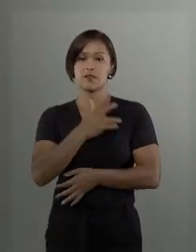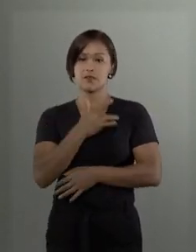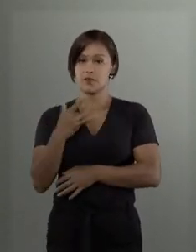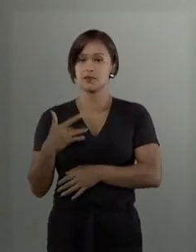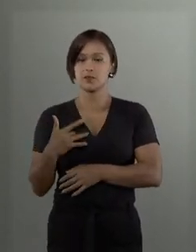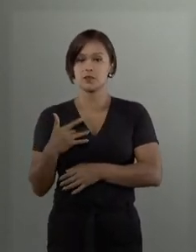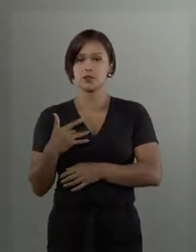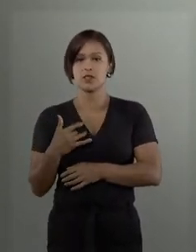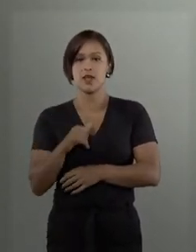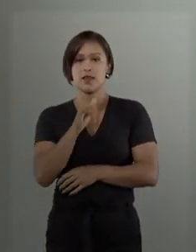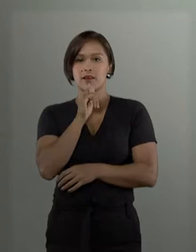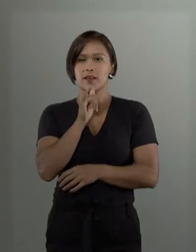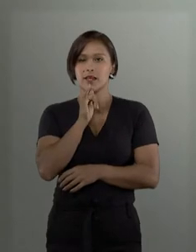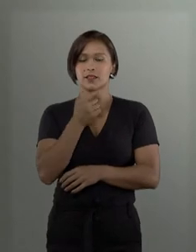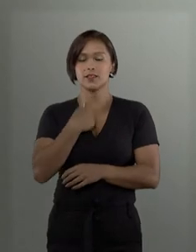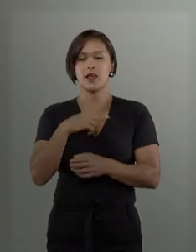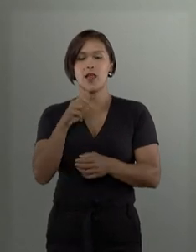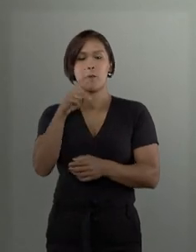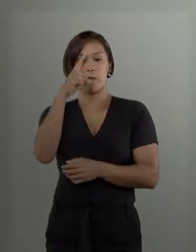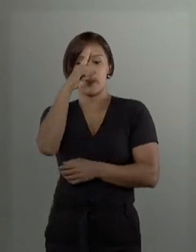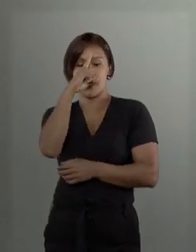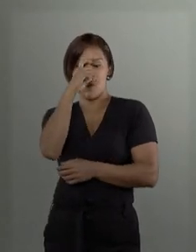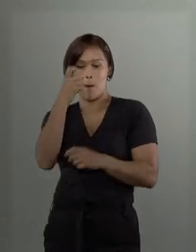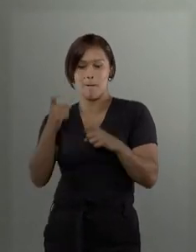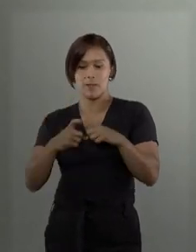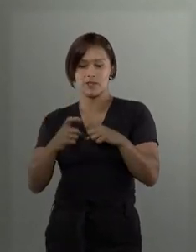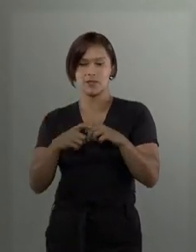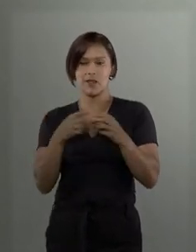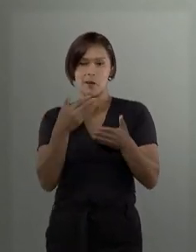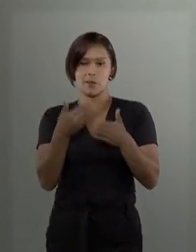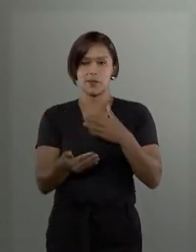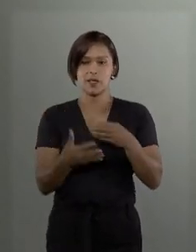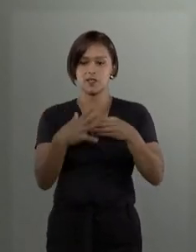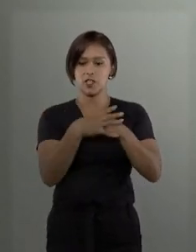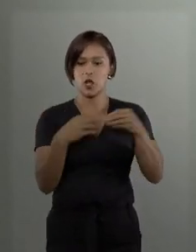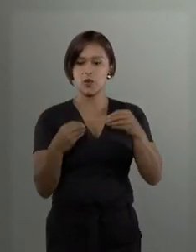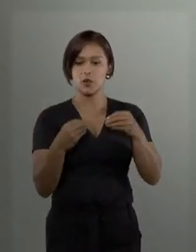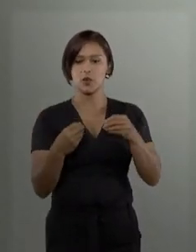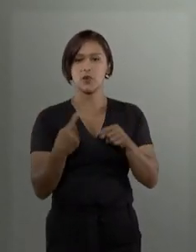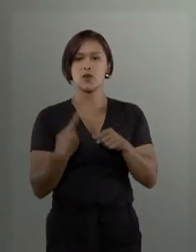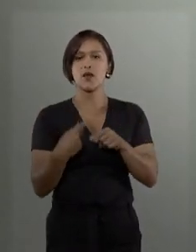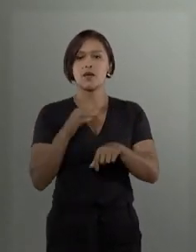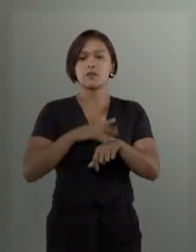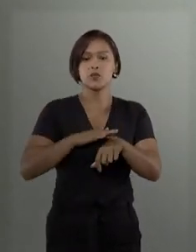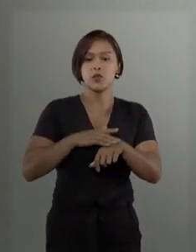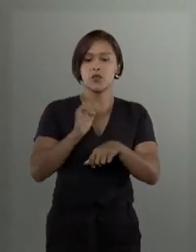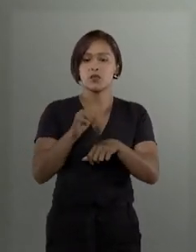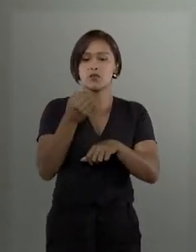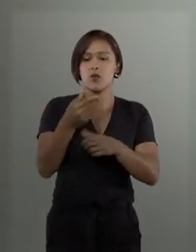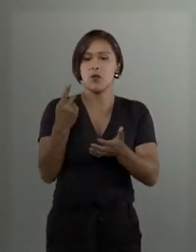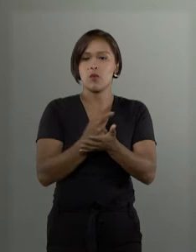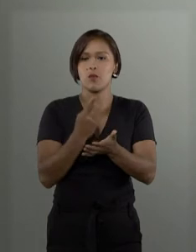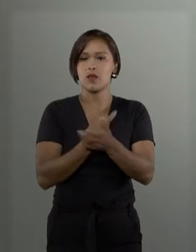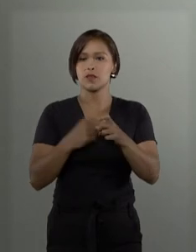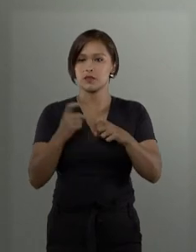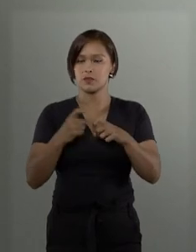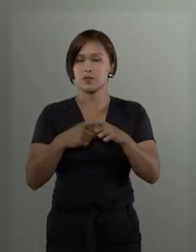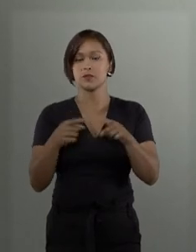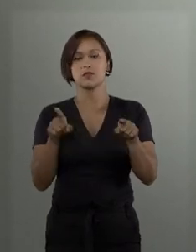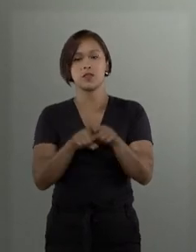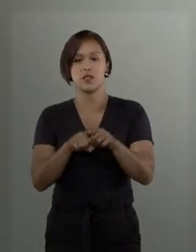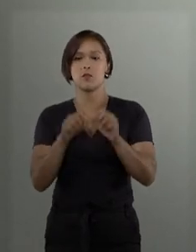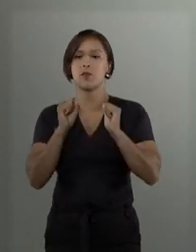exemplo, o paciente perde a oportunidade de cura de uma doença após uma conduta médica inadequada. Também pode ser visto em casos